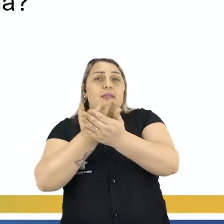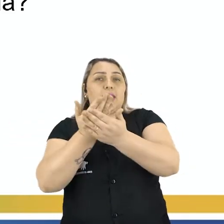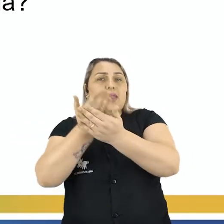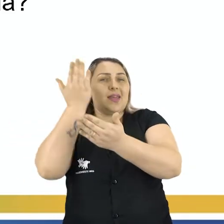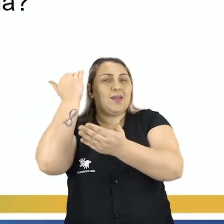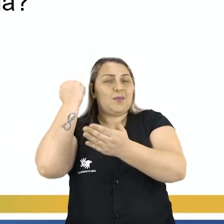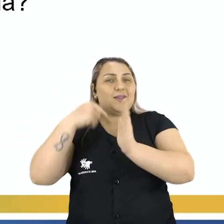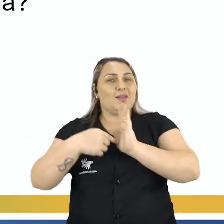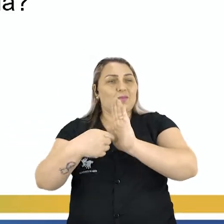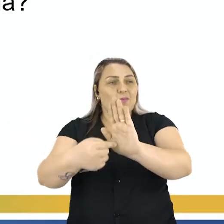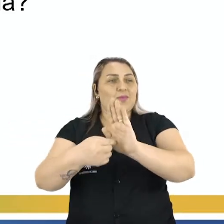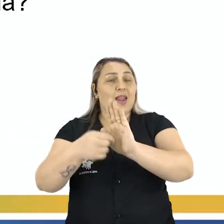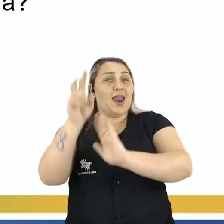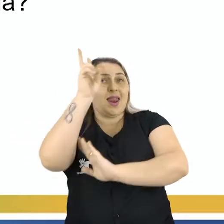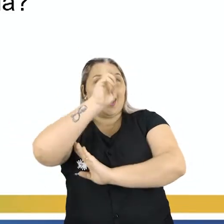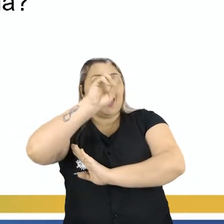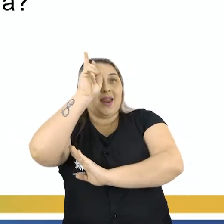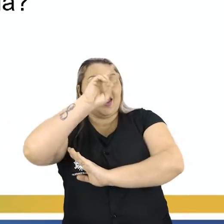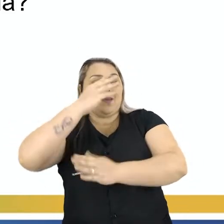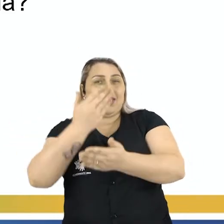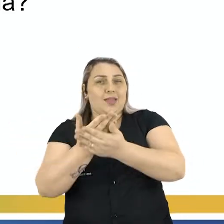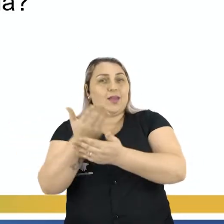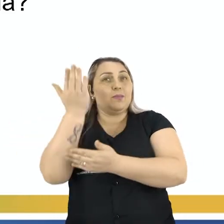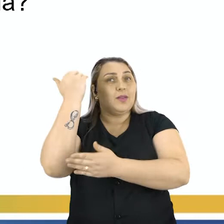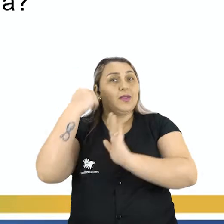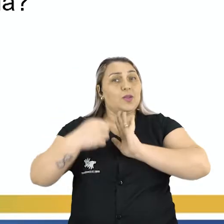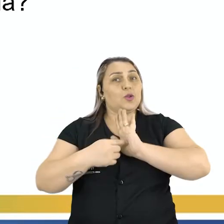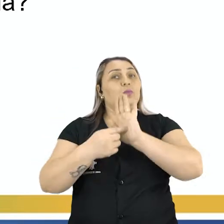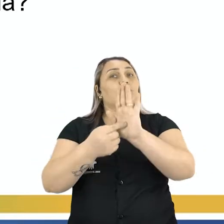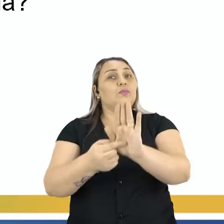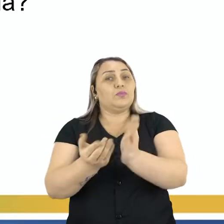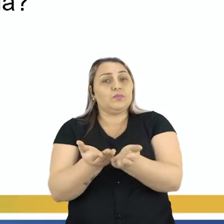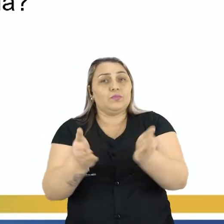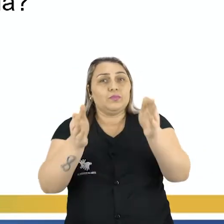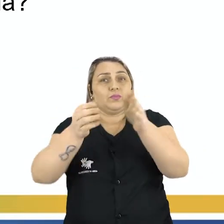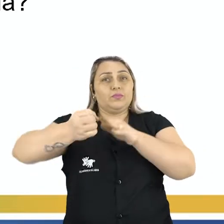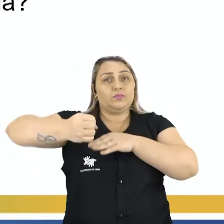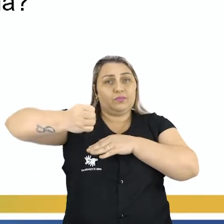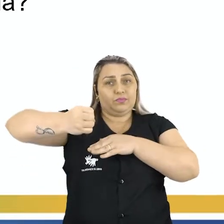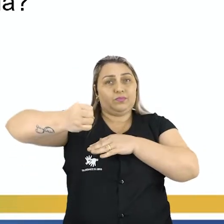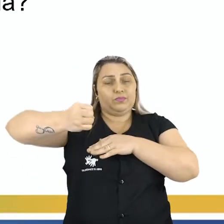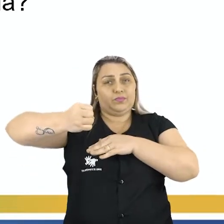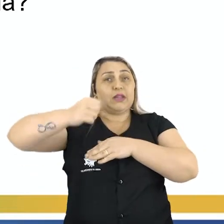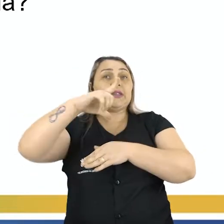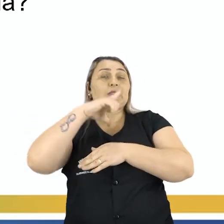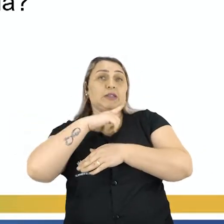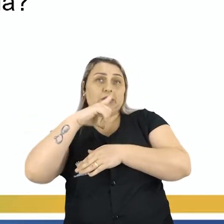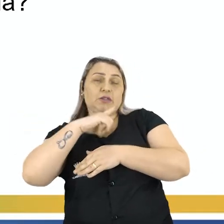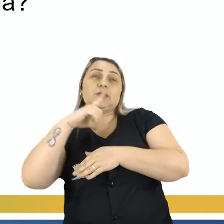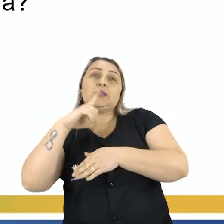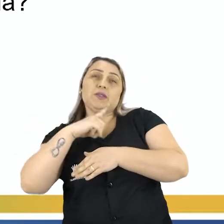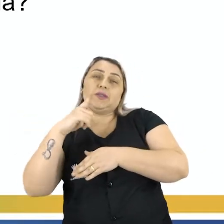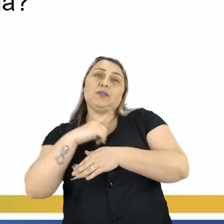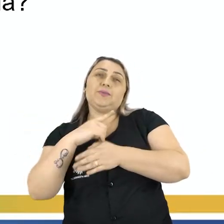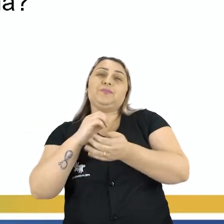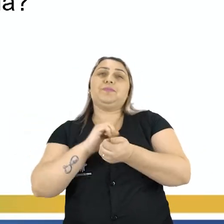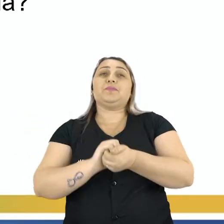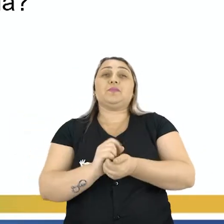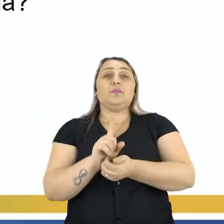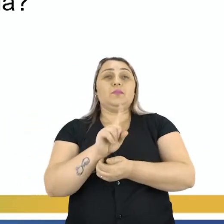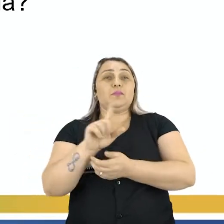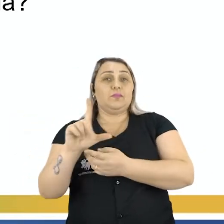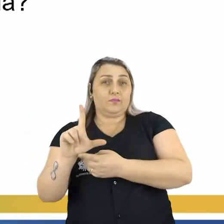anterior Lembra da aula anterior? Eu te mostrei a jarra E na jarra tinha jarras que continham